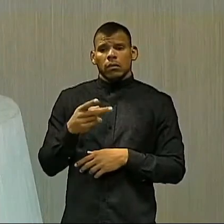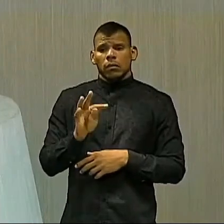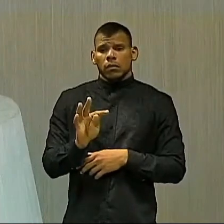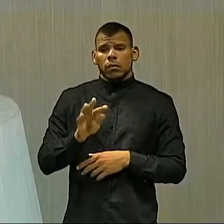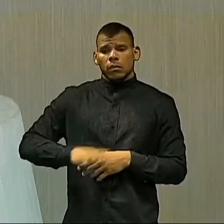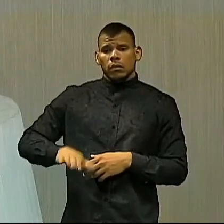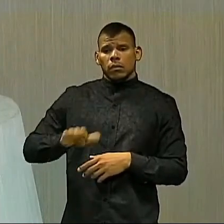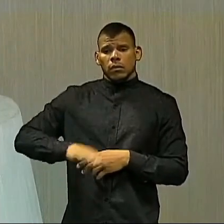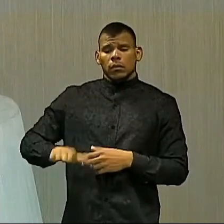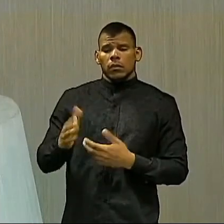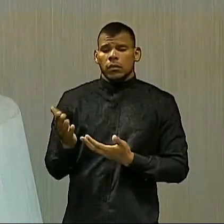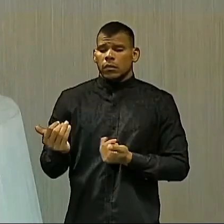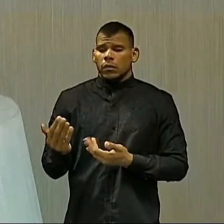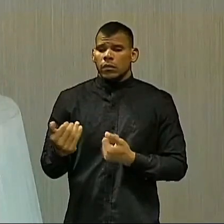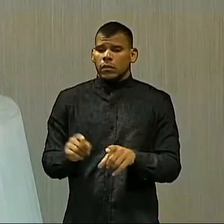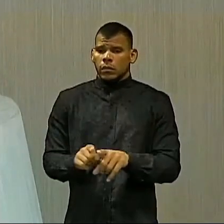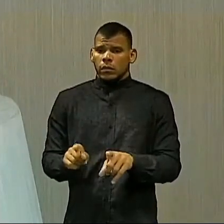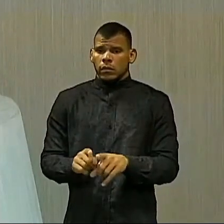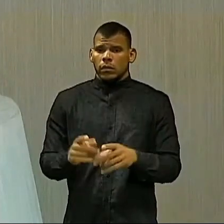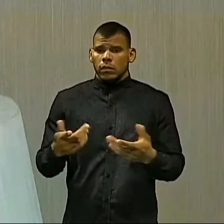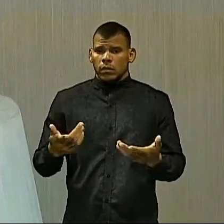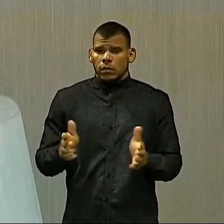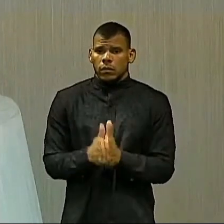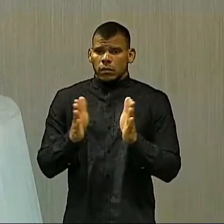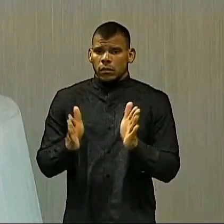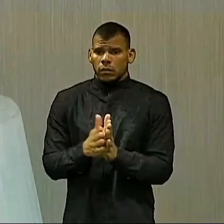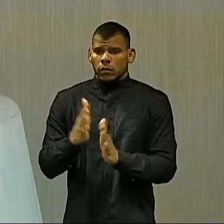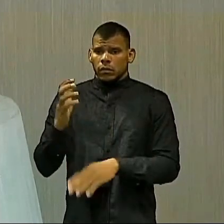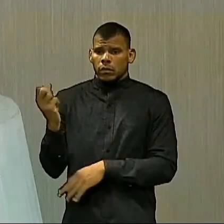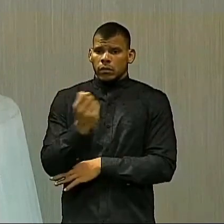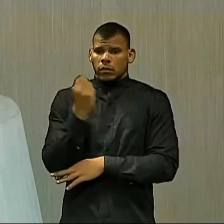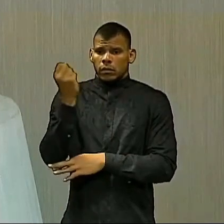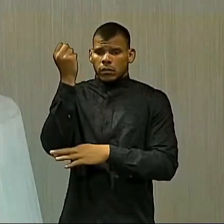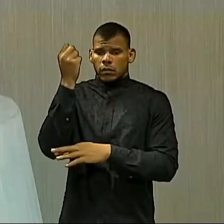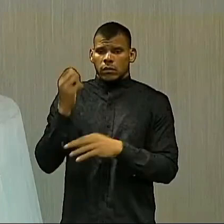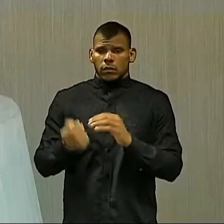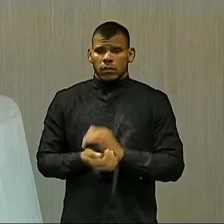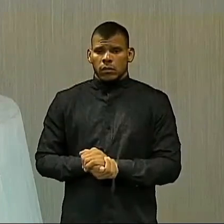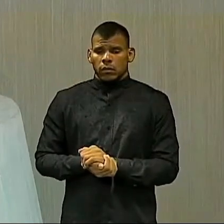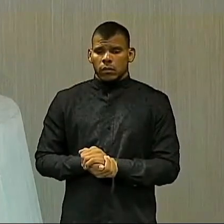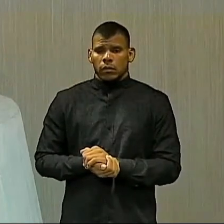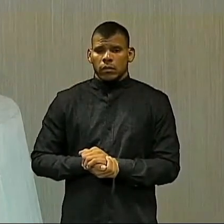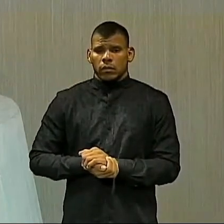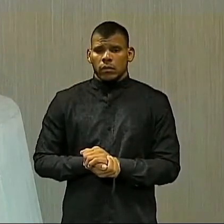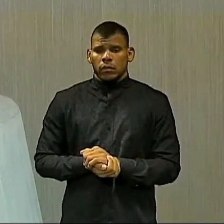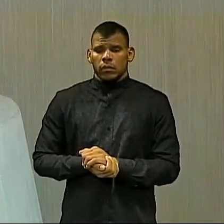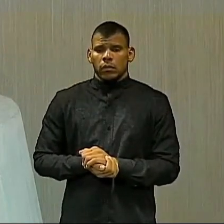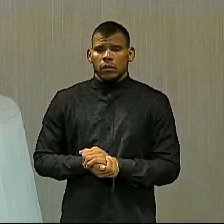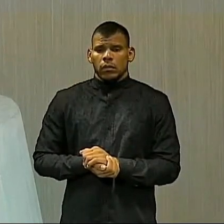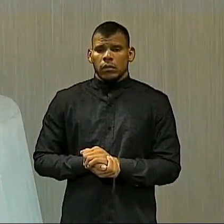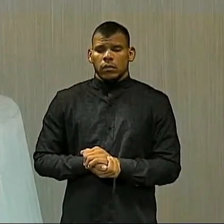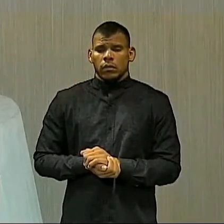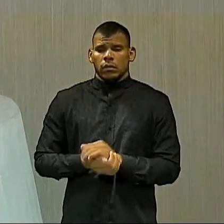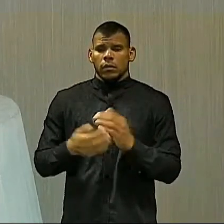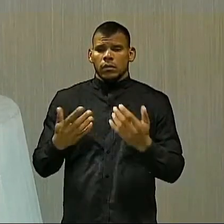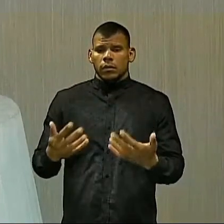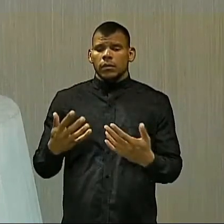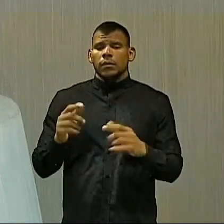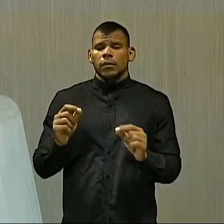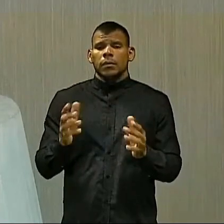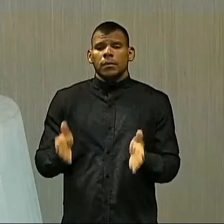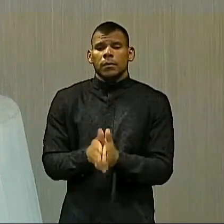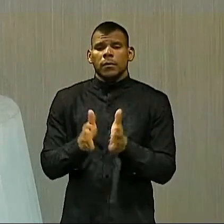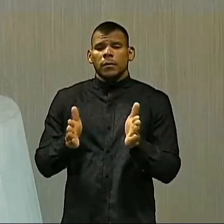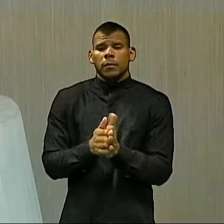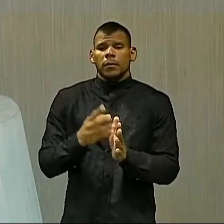crianças e adolescentes na extrema pobreza. Não é na pobreza, é na extrema pobreza, vivendo com